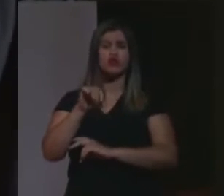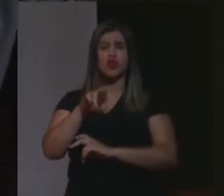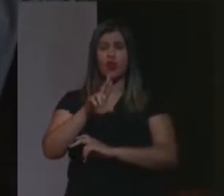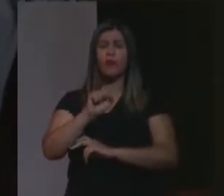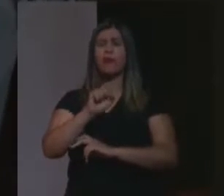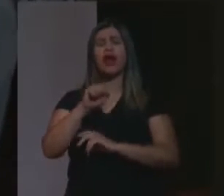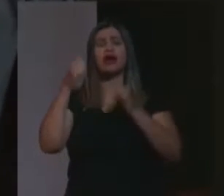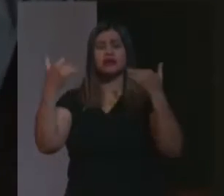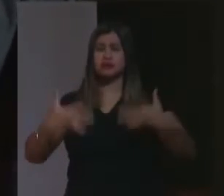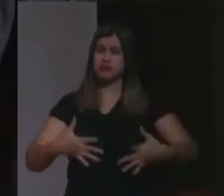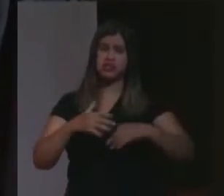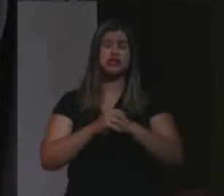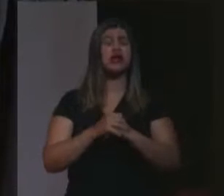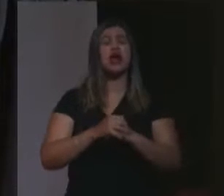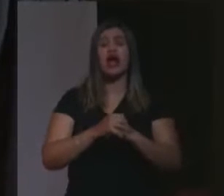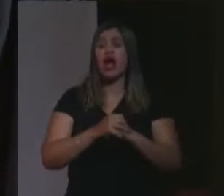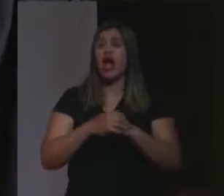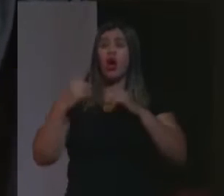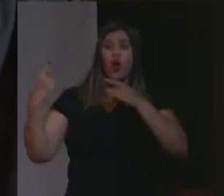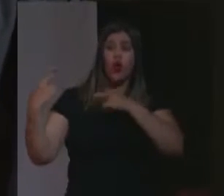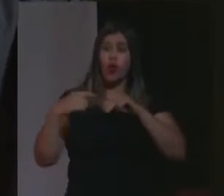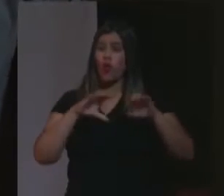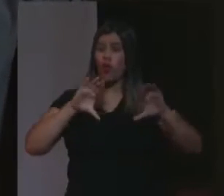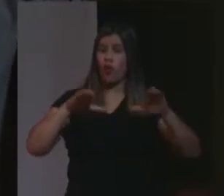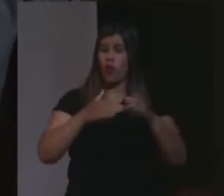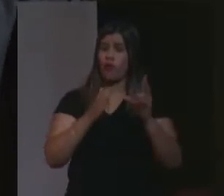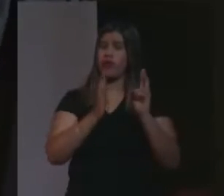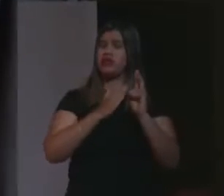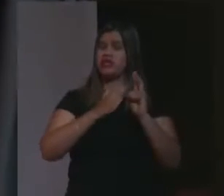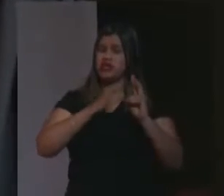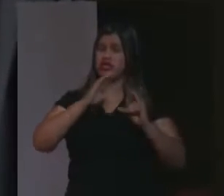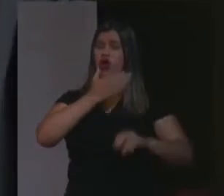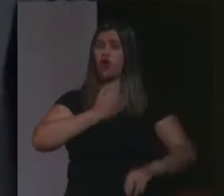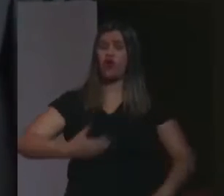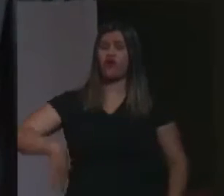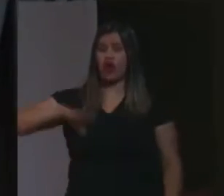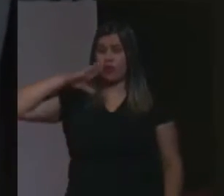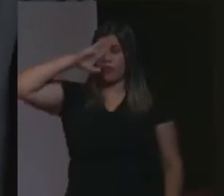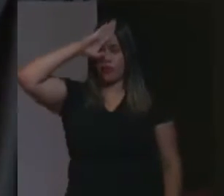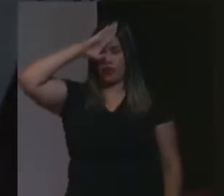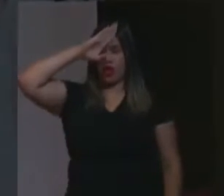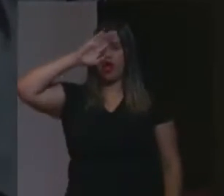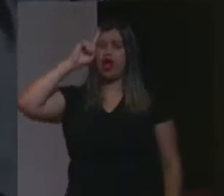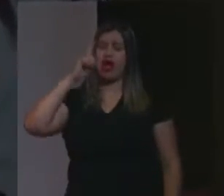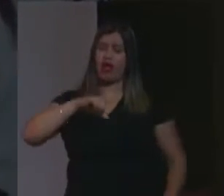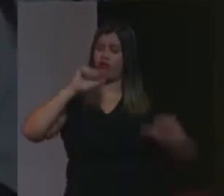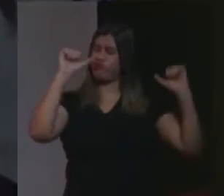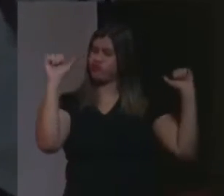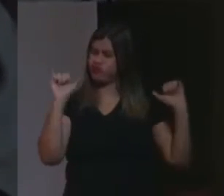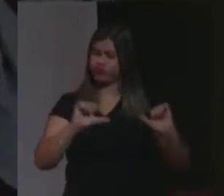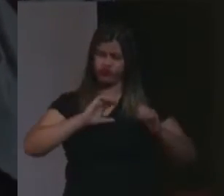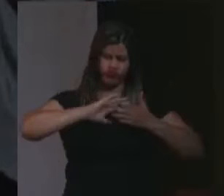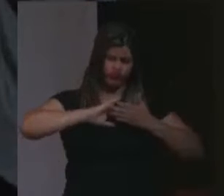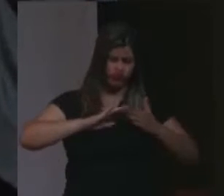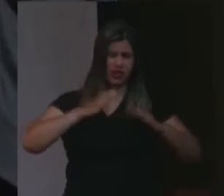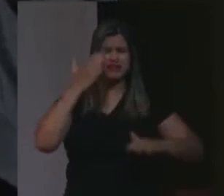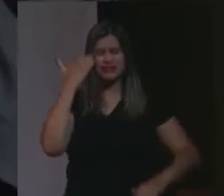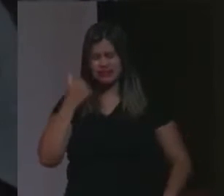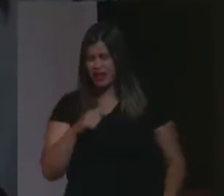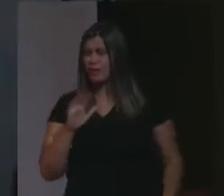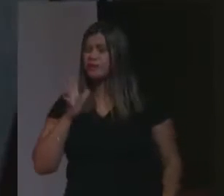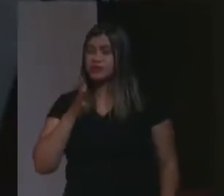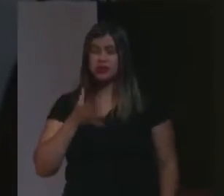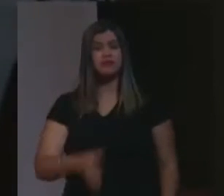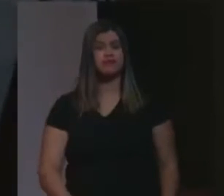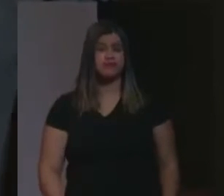os discursos contra a população indígena do governo Bolsonaro são abomináveis, todos nós conhecemos,